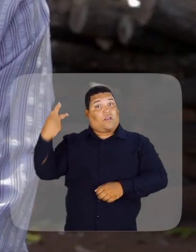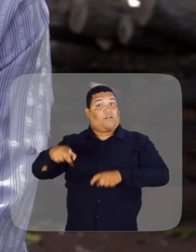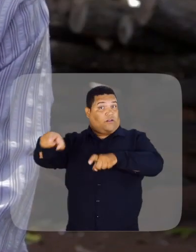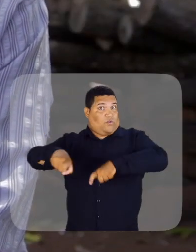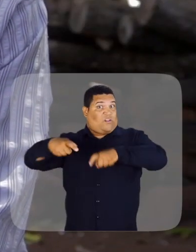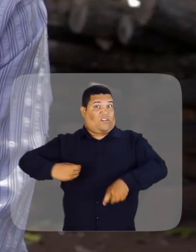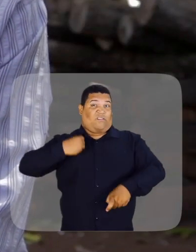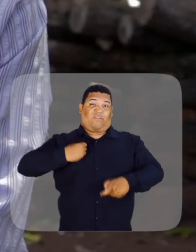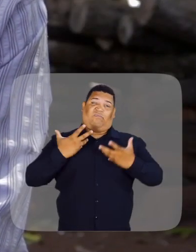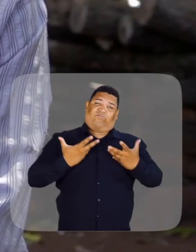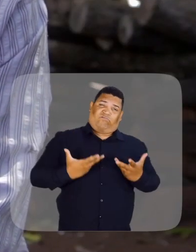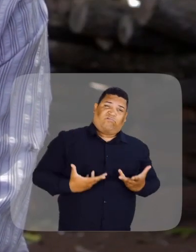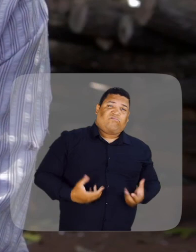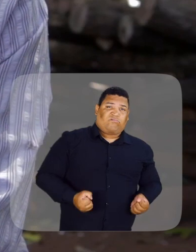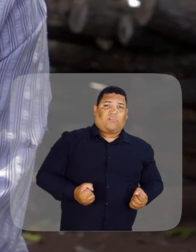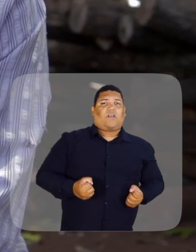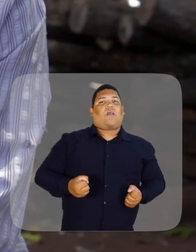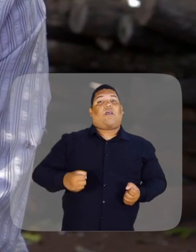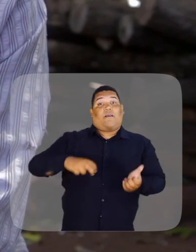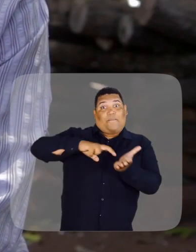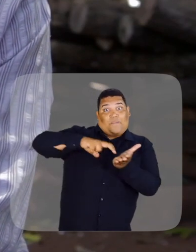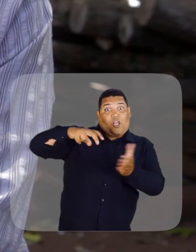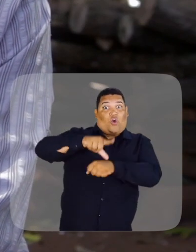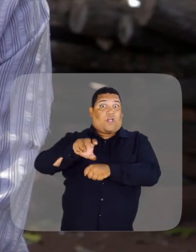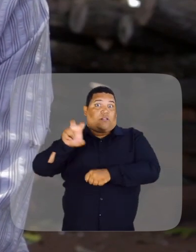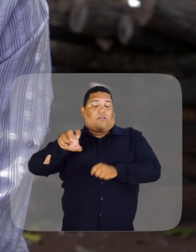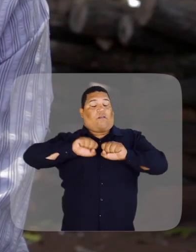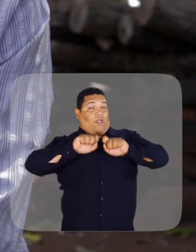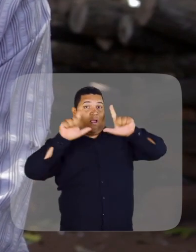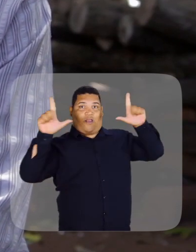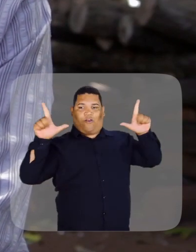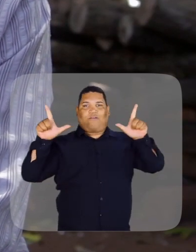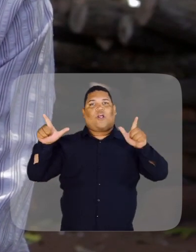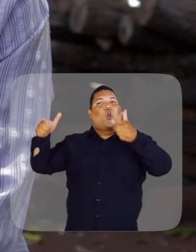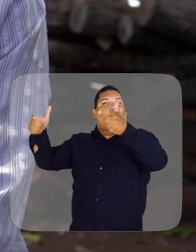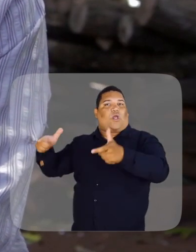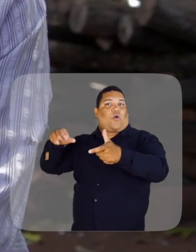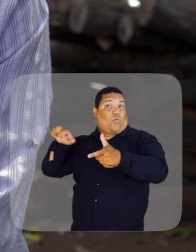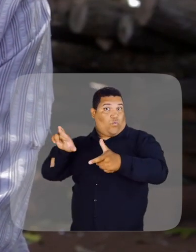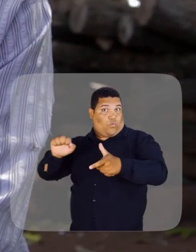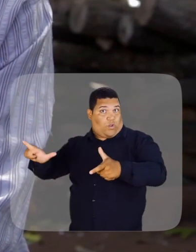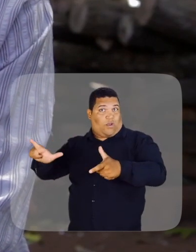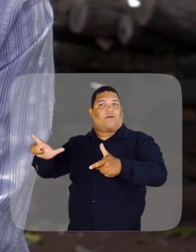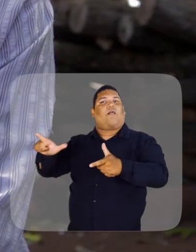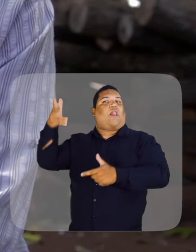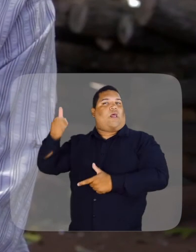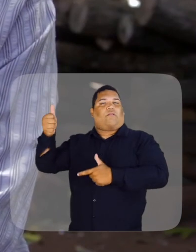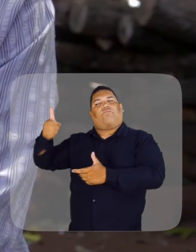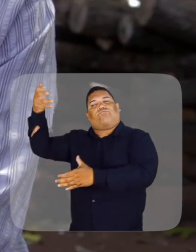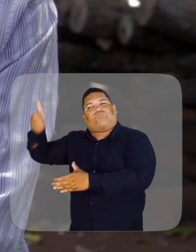de produtor rural, infelizmente, é meio cansada, né? Levanto às 5 da manhã, vou para o curral, tirar o leitinho.